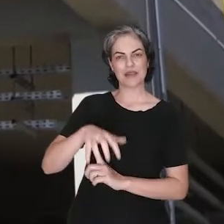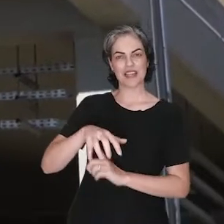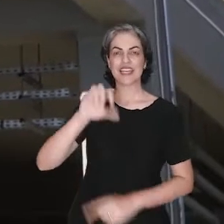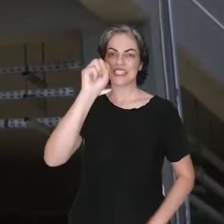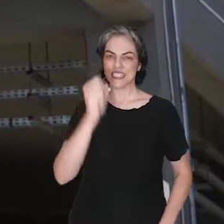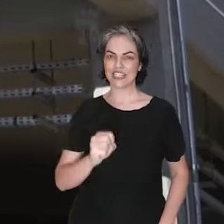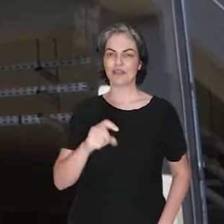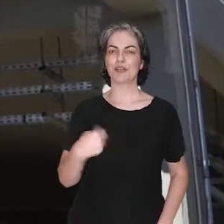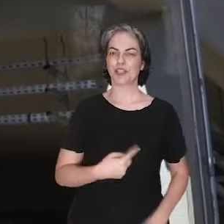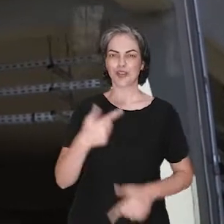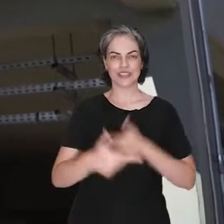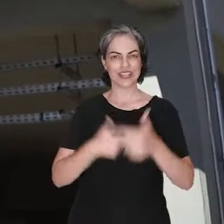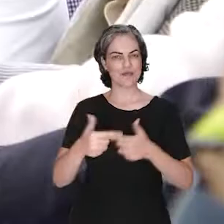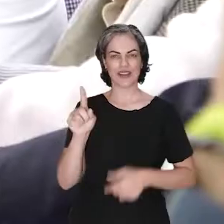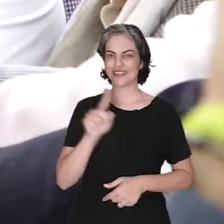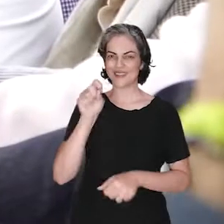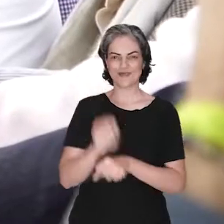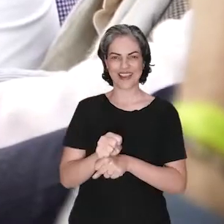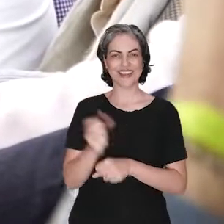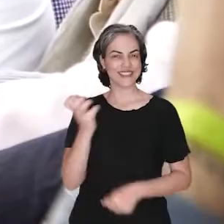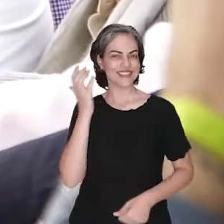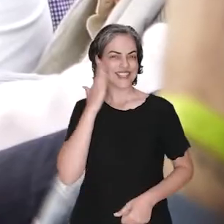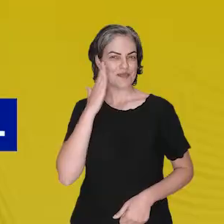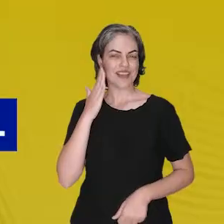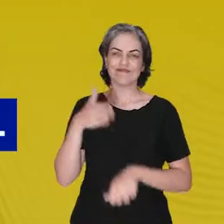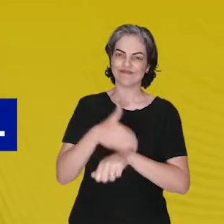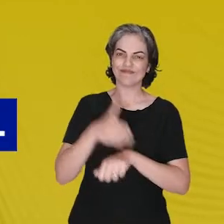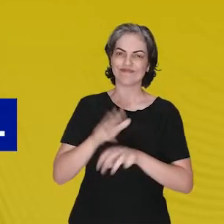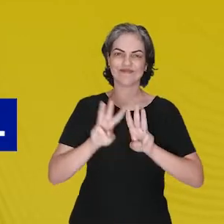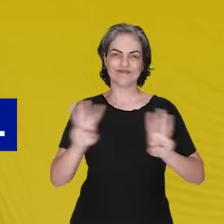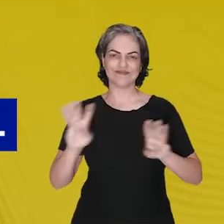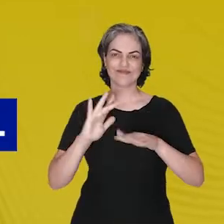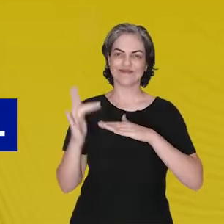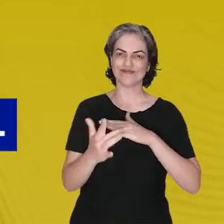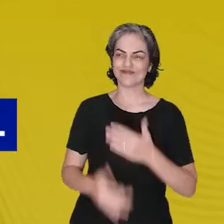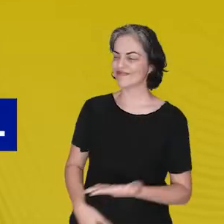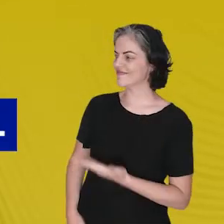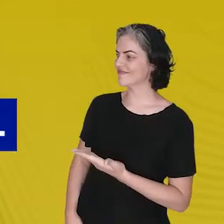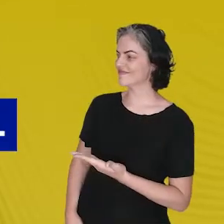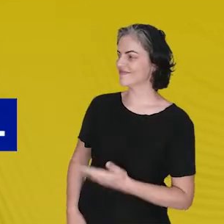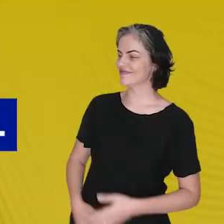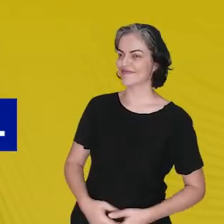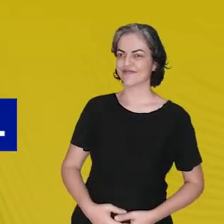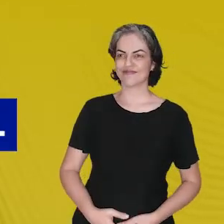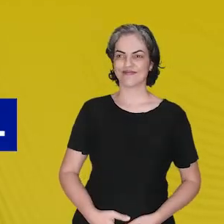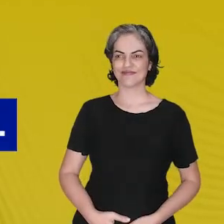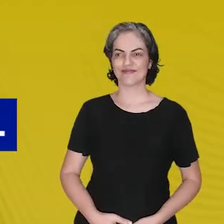Paulo, Bahia, Paraná e Sergipe. Nosso trabalho não para. Quer saber mais? Acesse o site e as redes sociais do MDR.